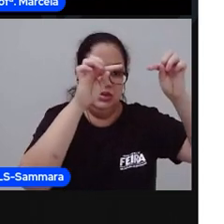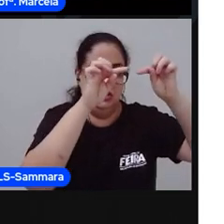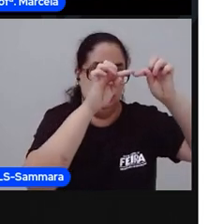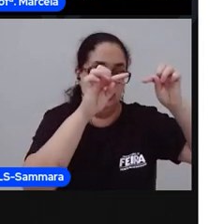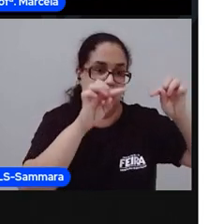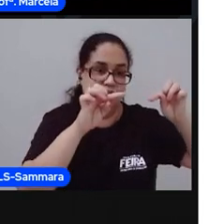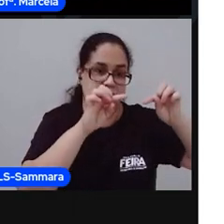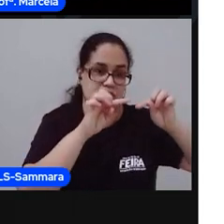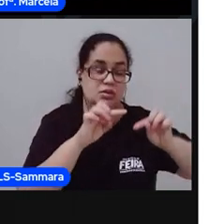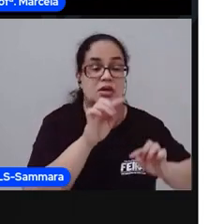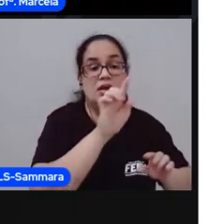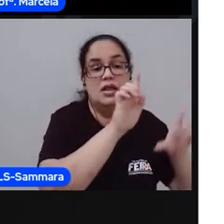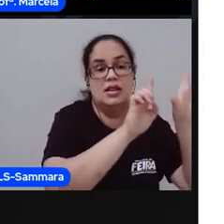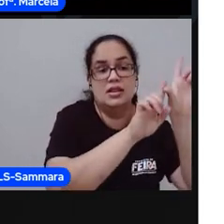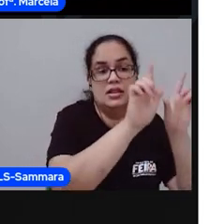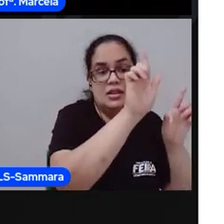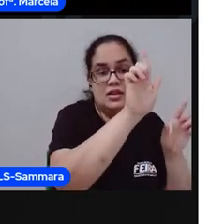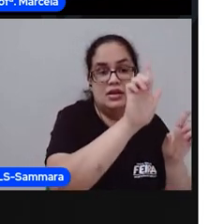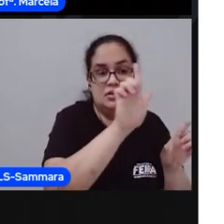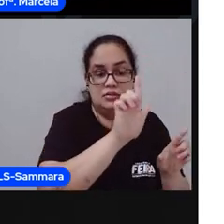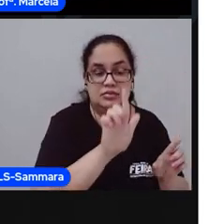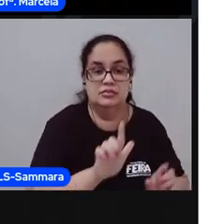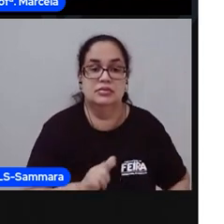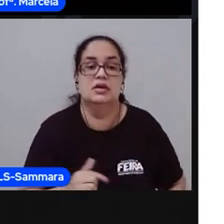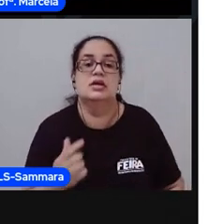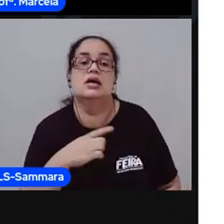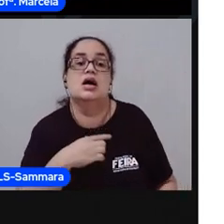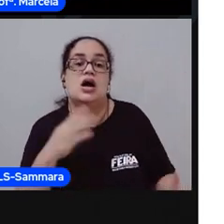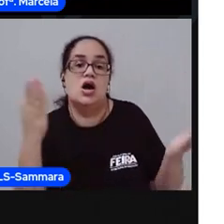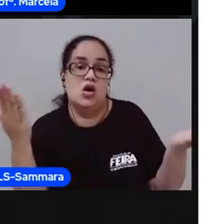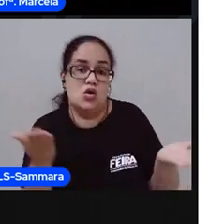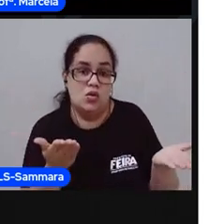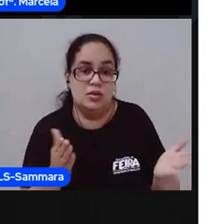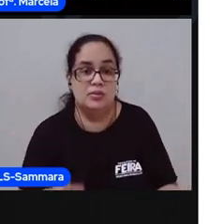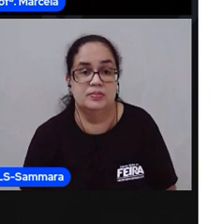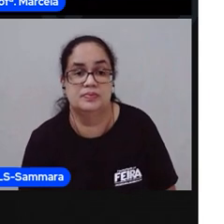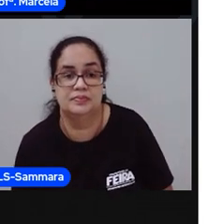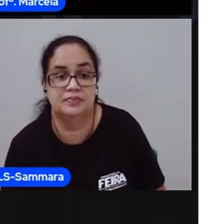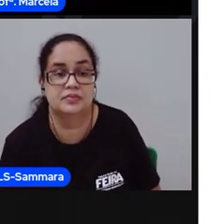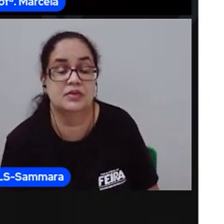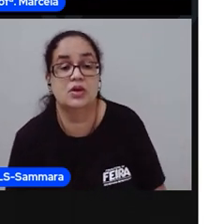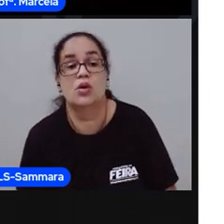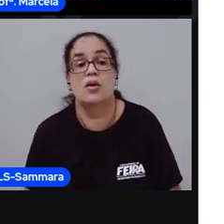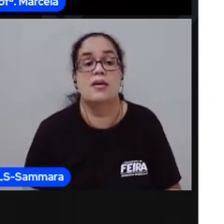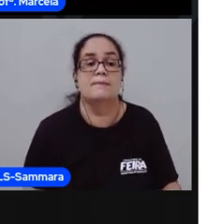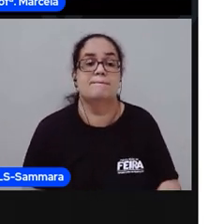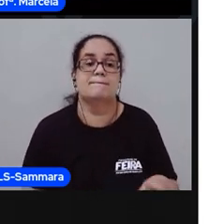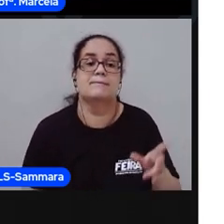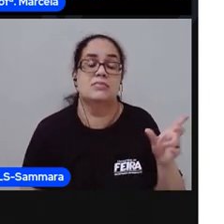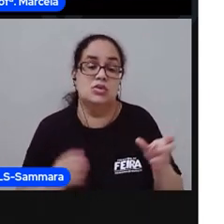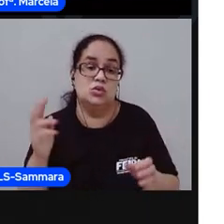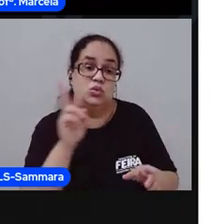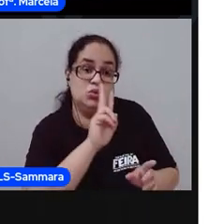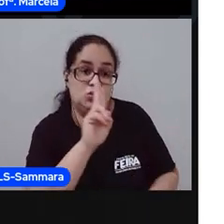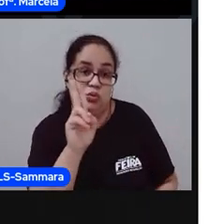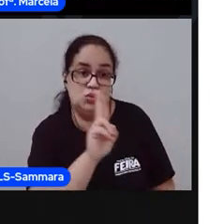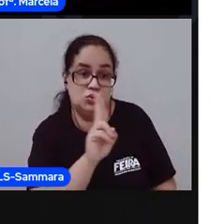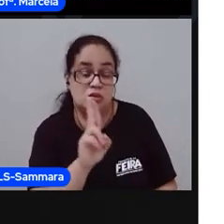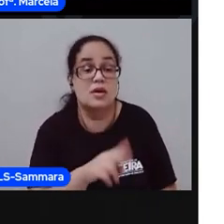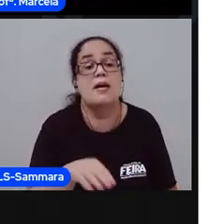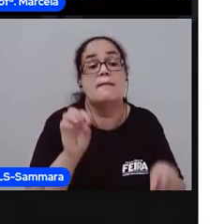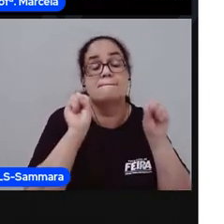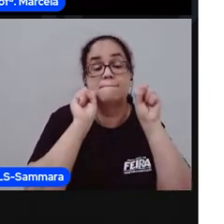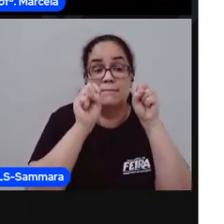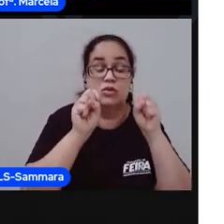do nome desse animal. Agora, a gente vai trabalhar alguns desses nomes. E você pode